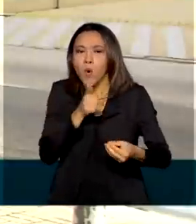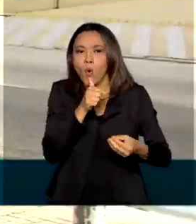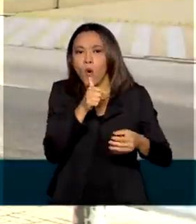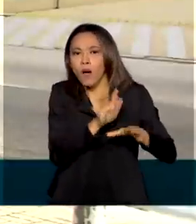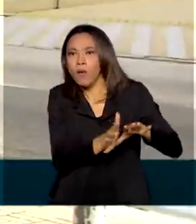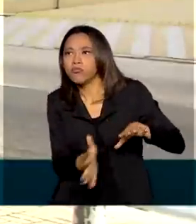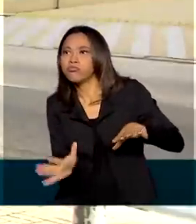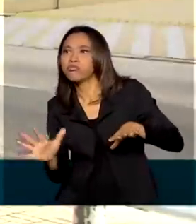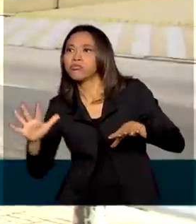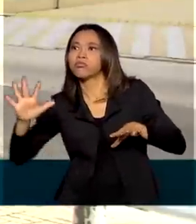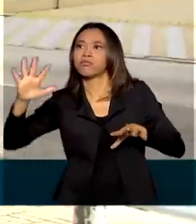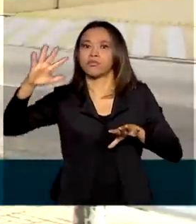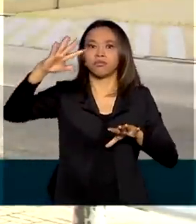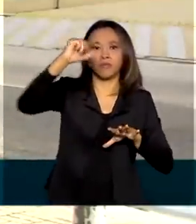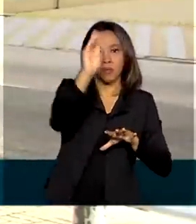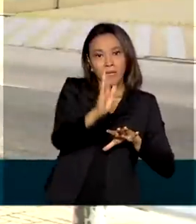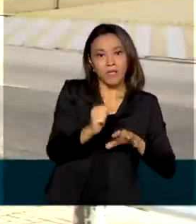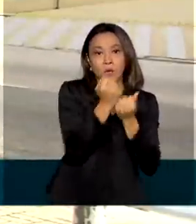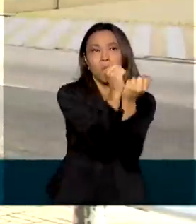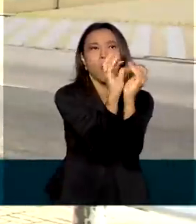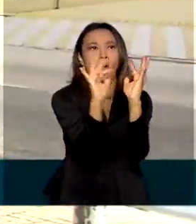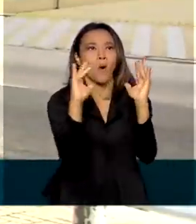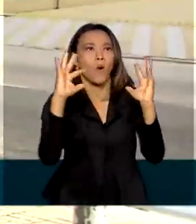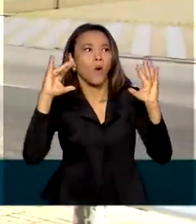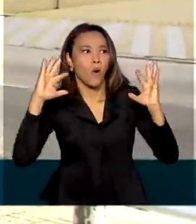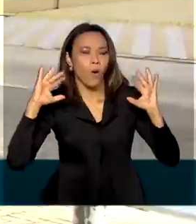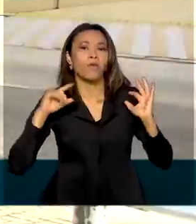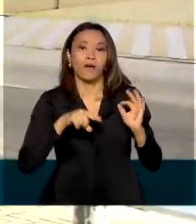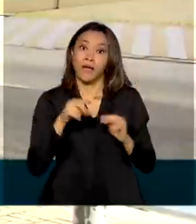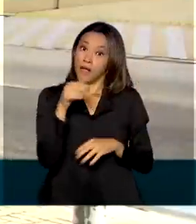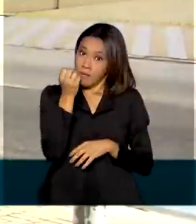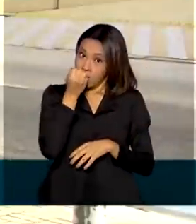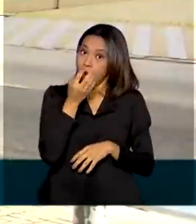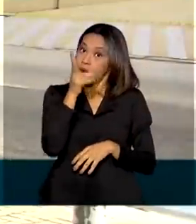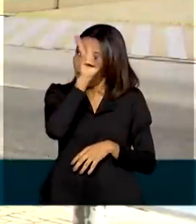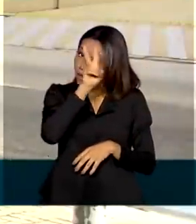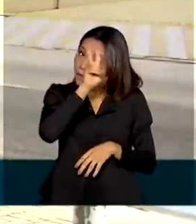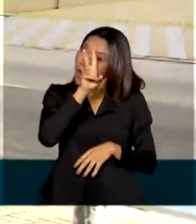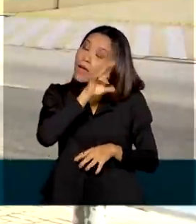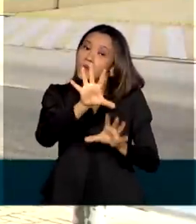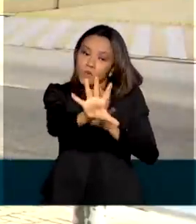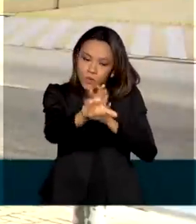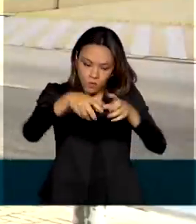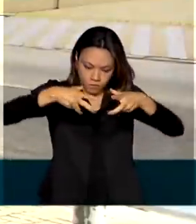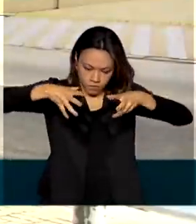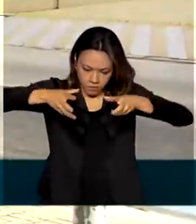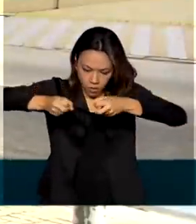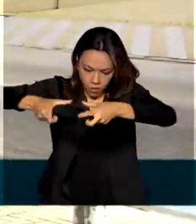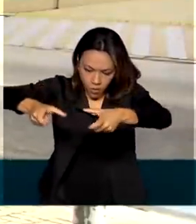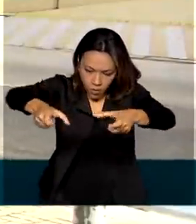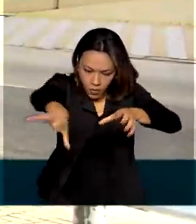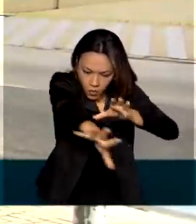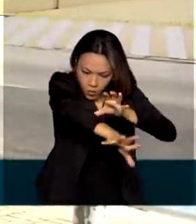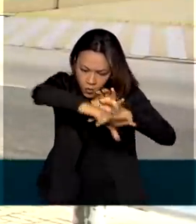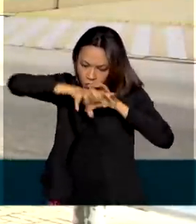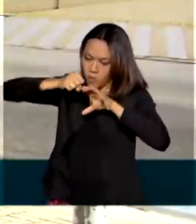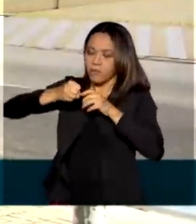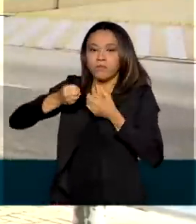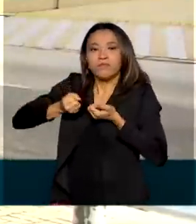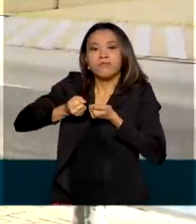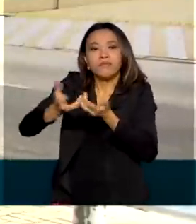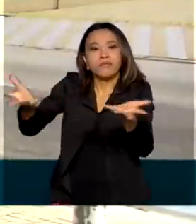reservatórios de água e as florestas. É bom lembrar que as imagens vão ser disponibilizadas para toda a sociedade de forma